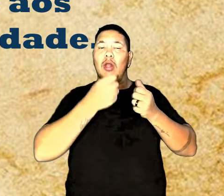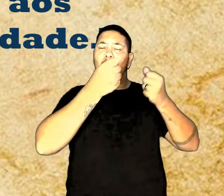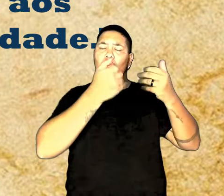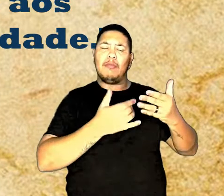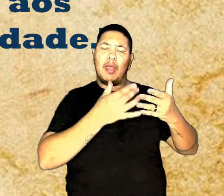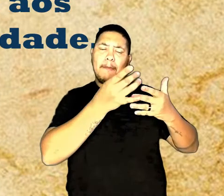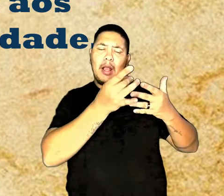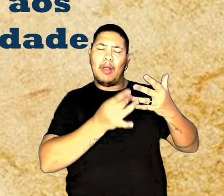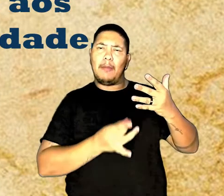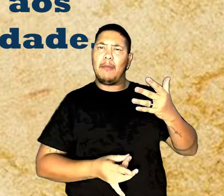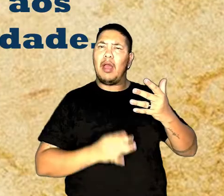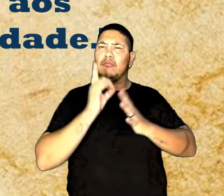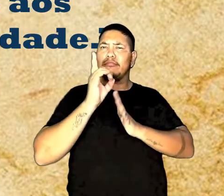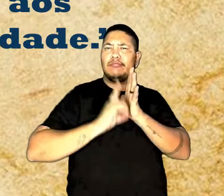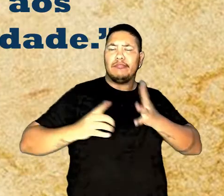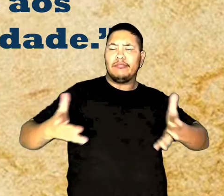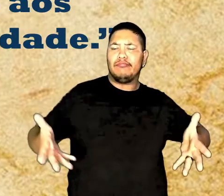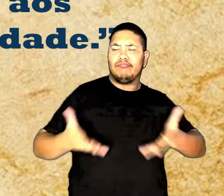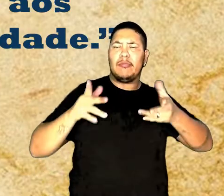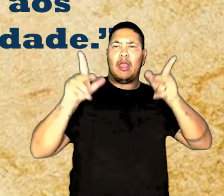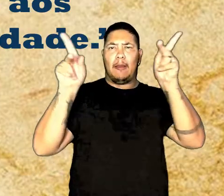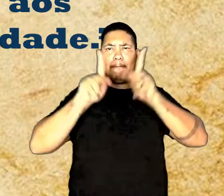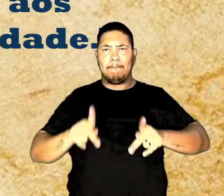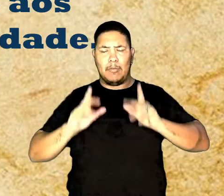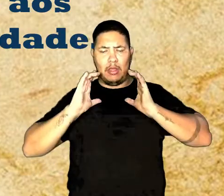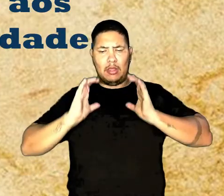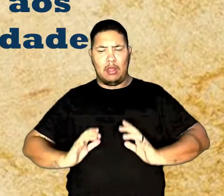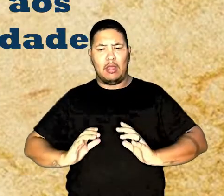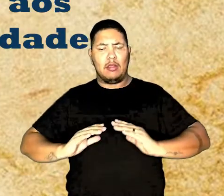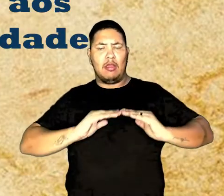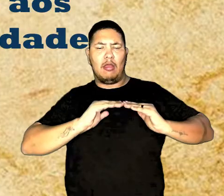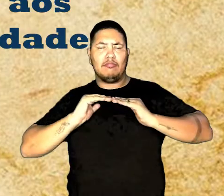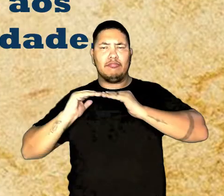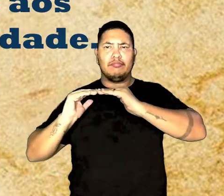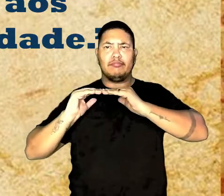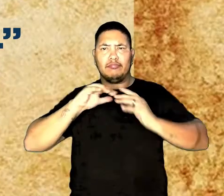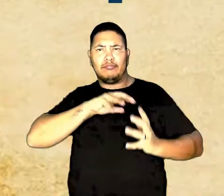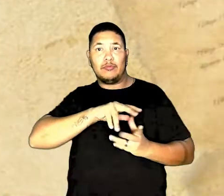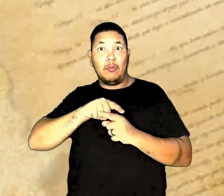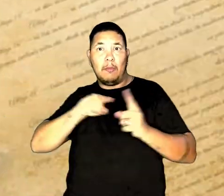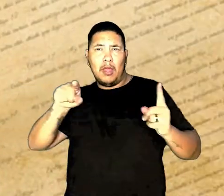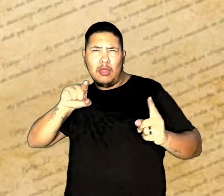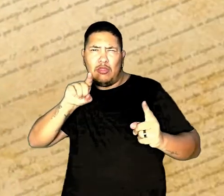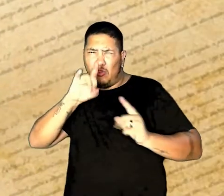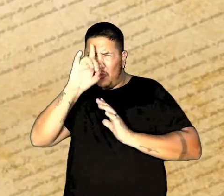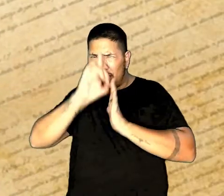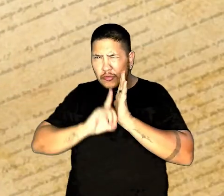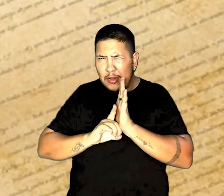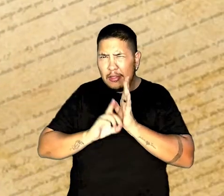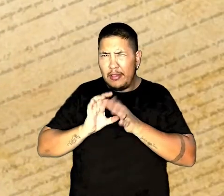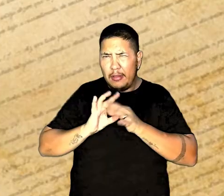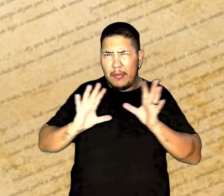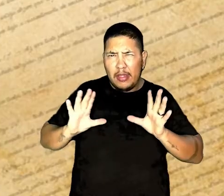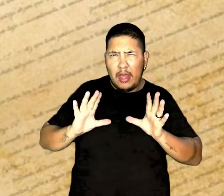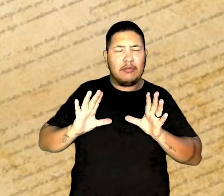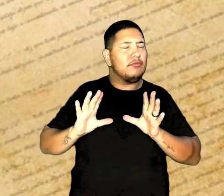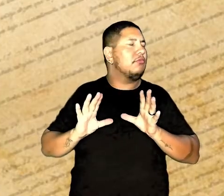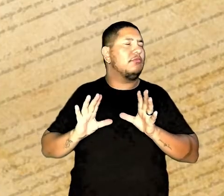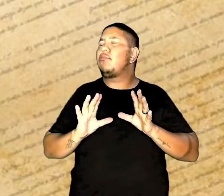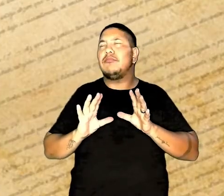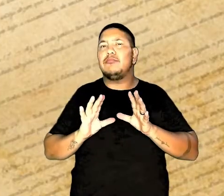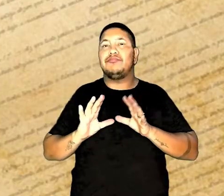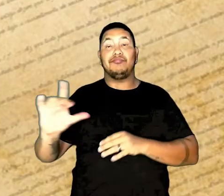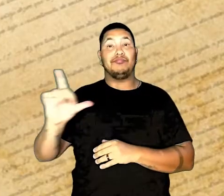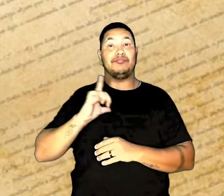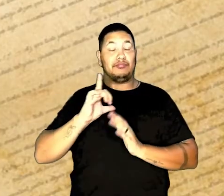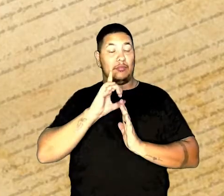enumera direitos que inspiram a paz, a cidadania e a democracia no mundo. Mas não só direitos e liberdades